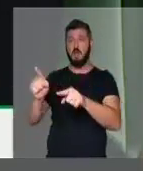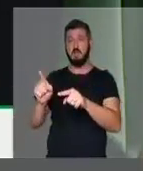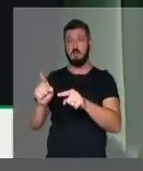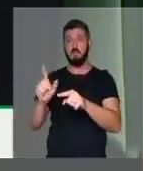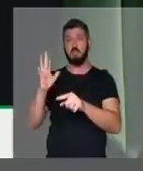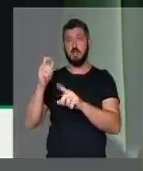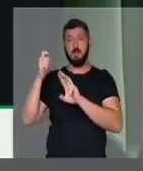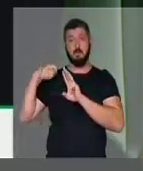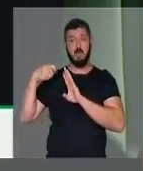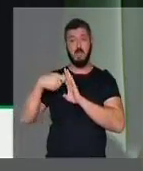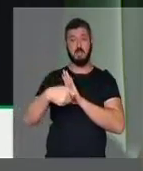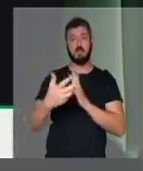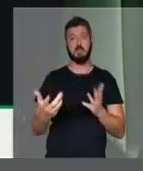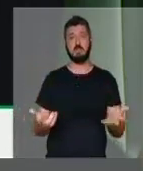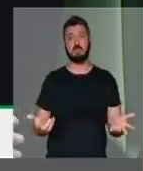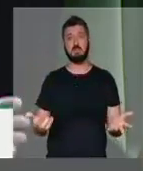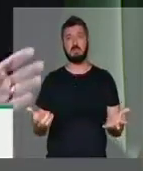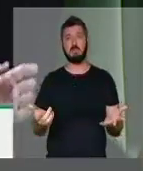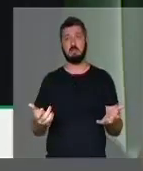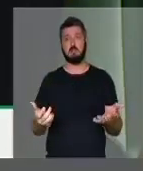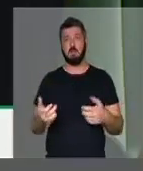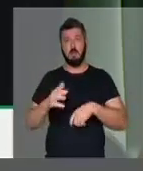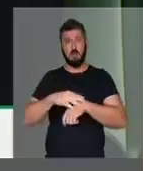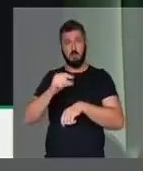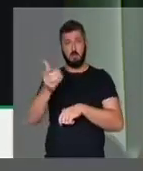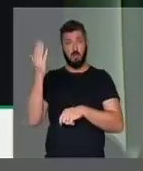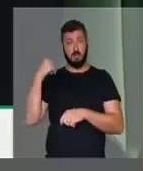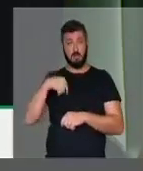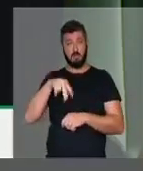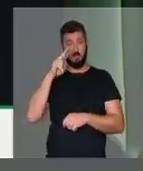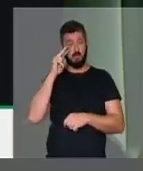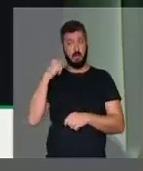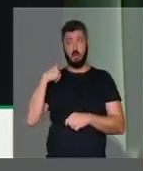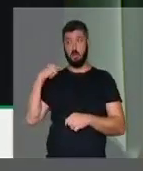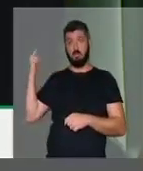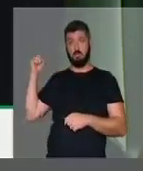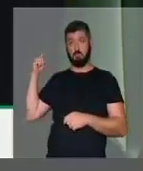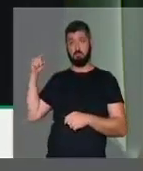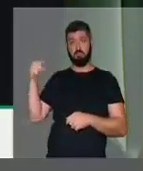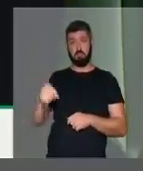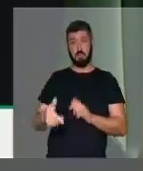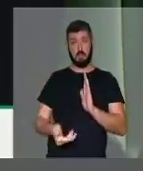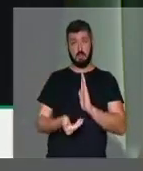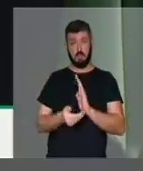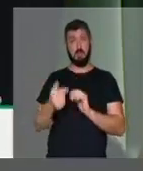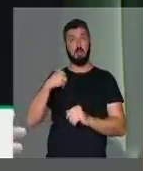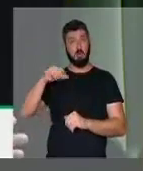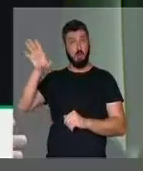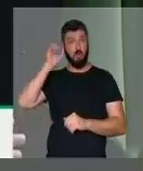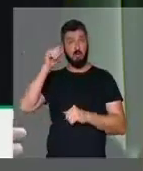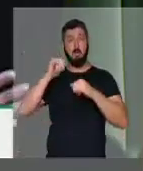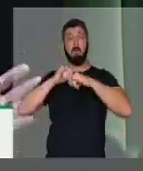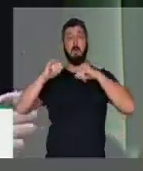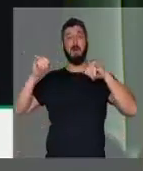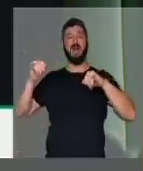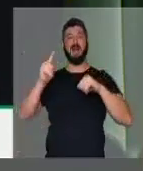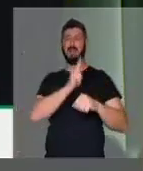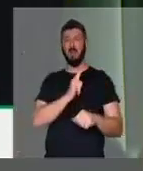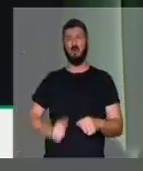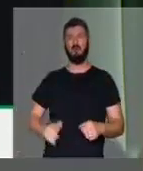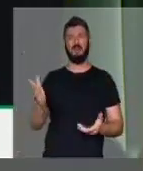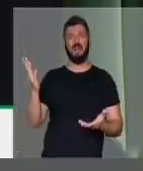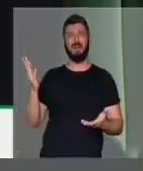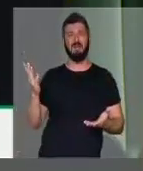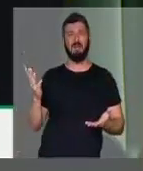tema ao longo dos últimos meses. Há poucos minutos atrás eu estava me deslocando para essa casa e ouvi uma propaganda do governo